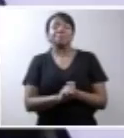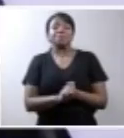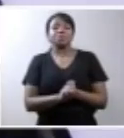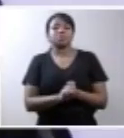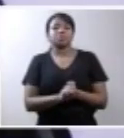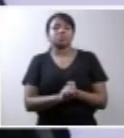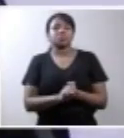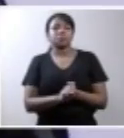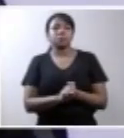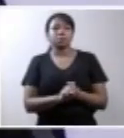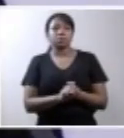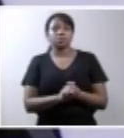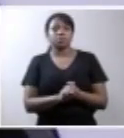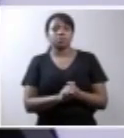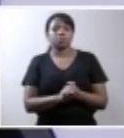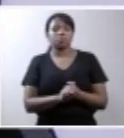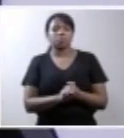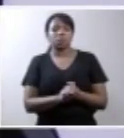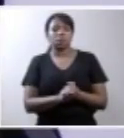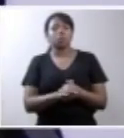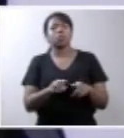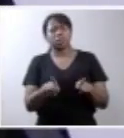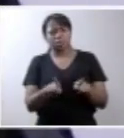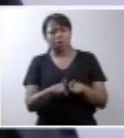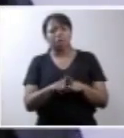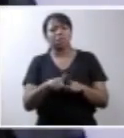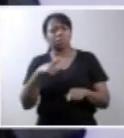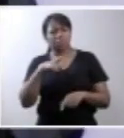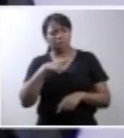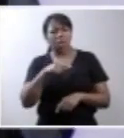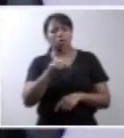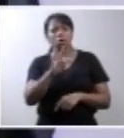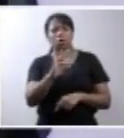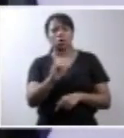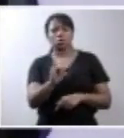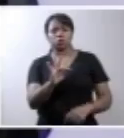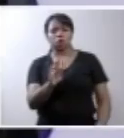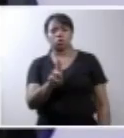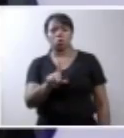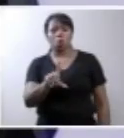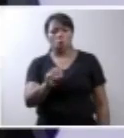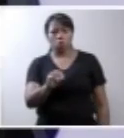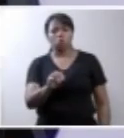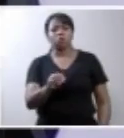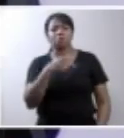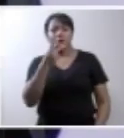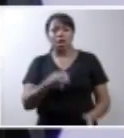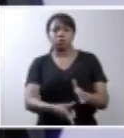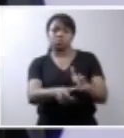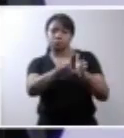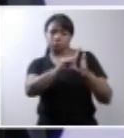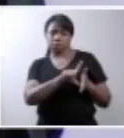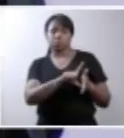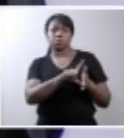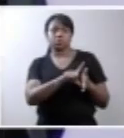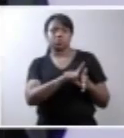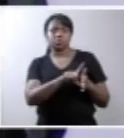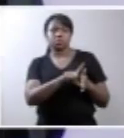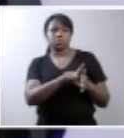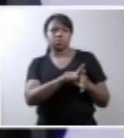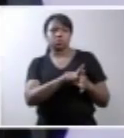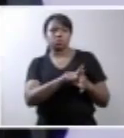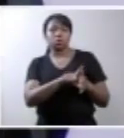que tem o título já referido anteriormente e